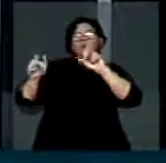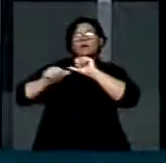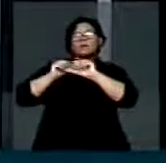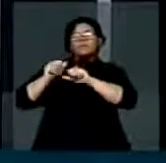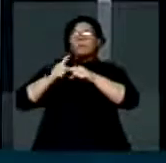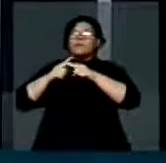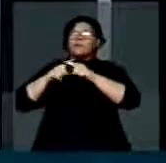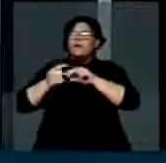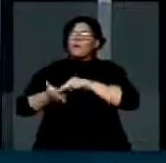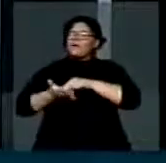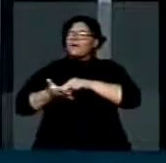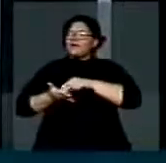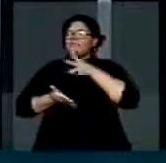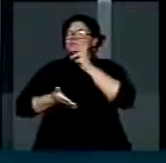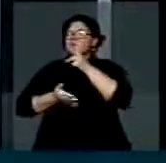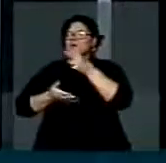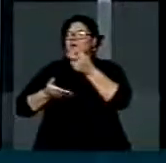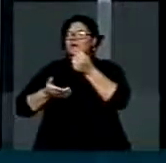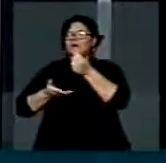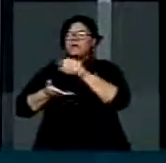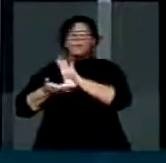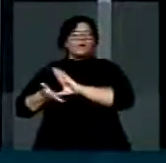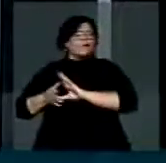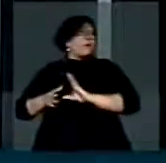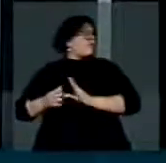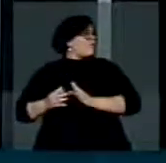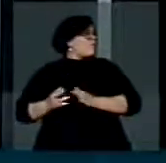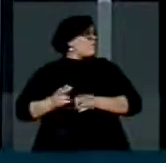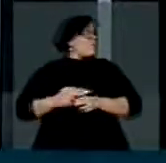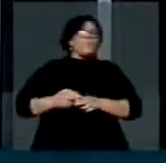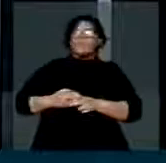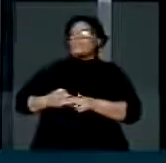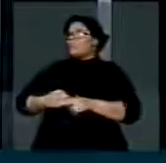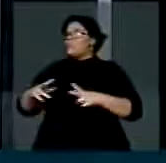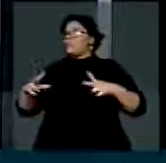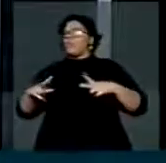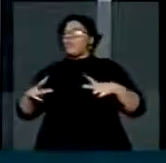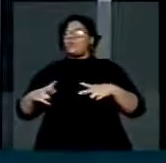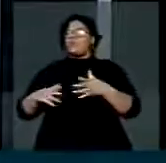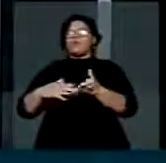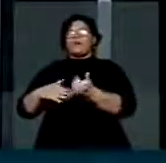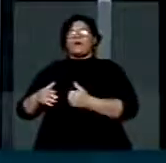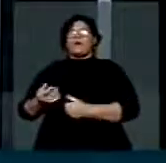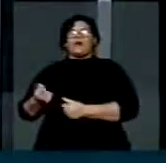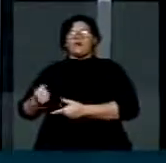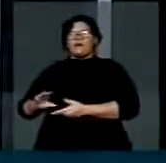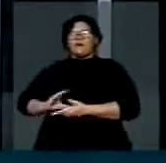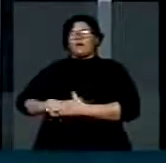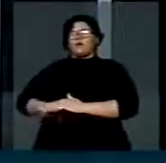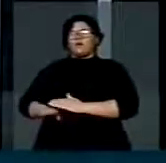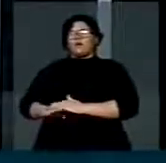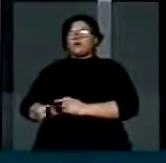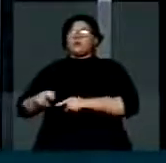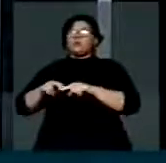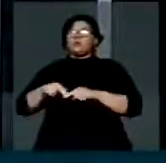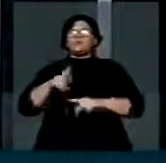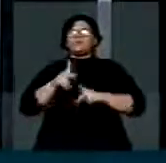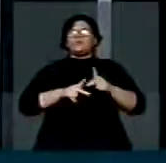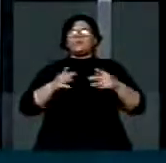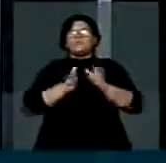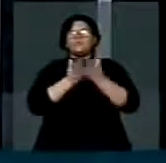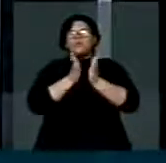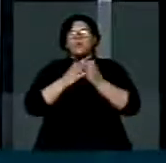sustentam nas contribuições de empresas e é por isso que o povo pobre deste país não tem vez aqui nesse